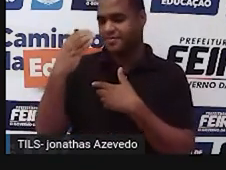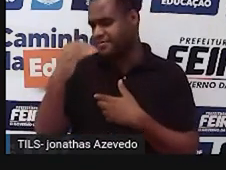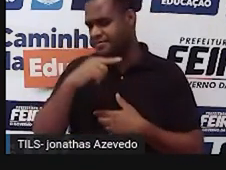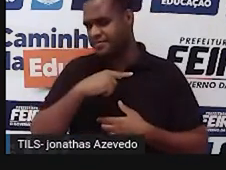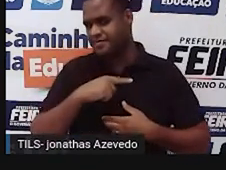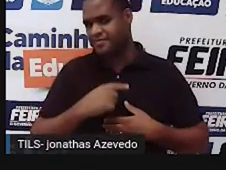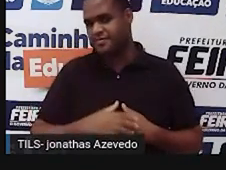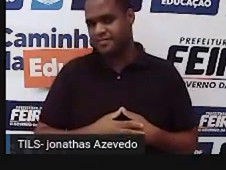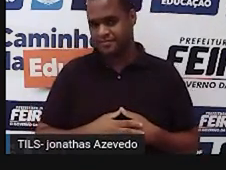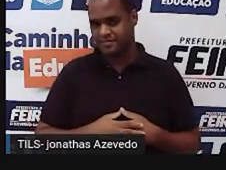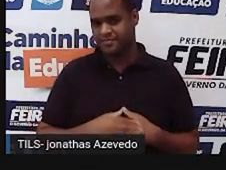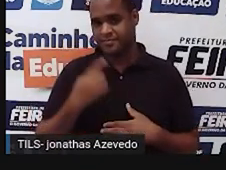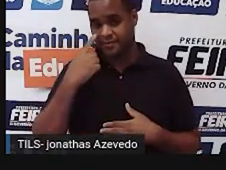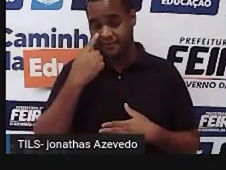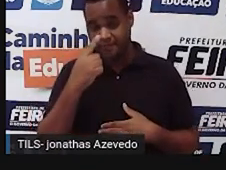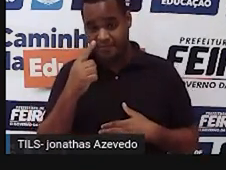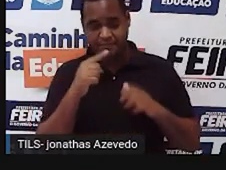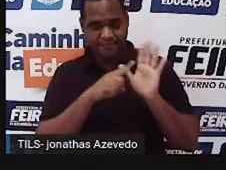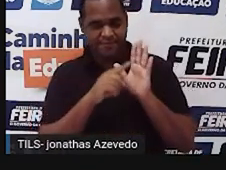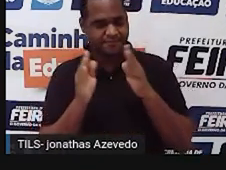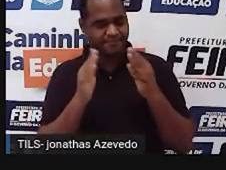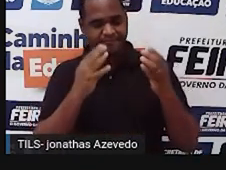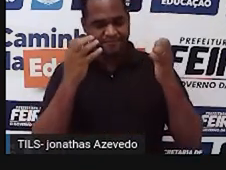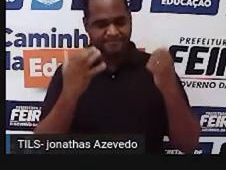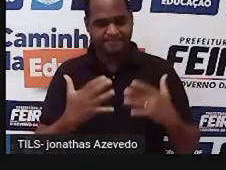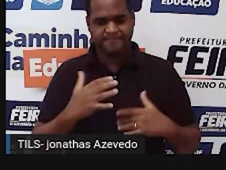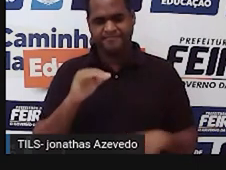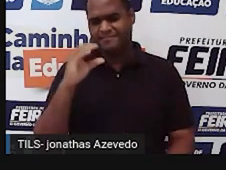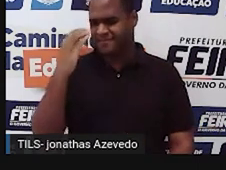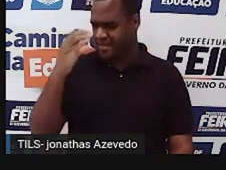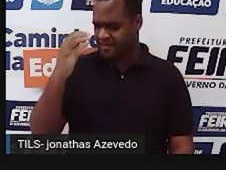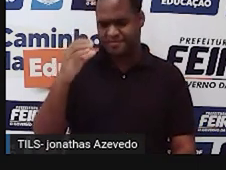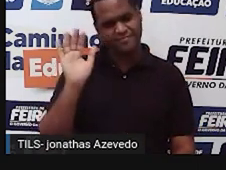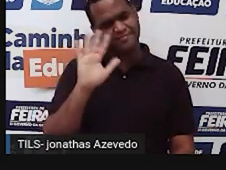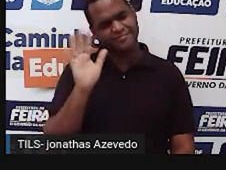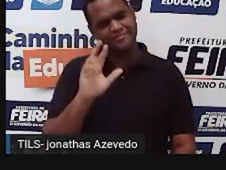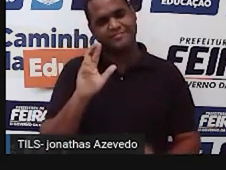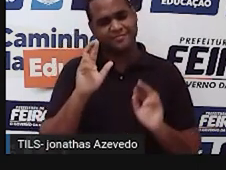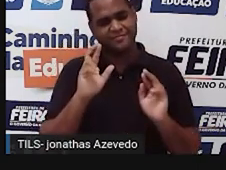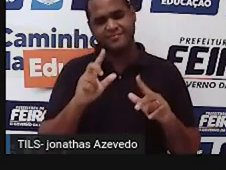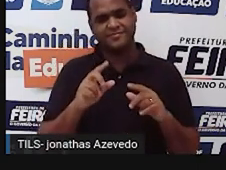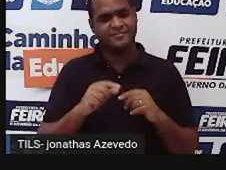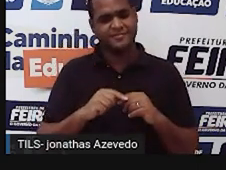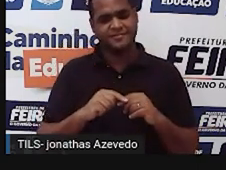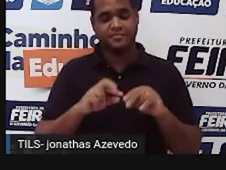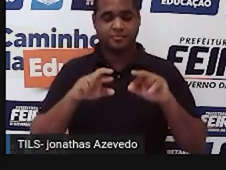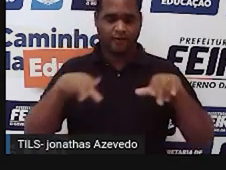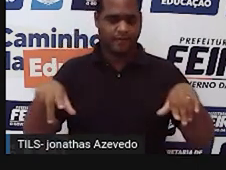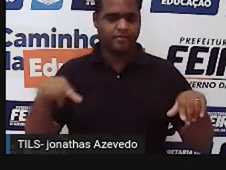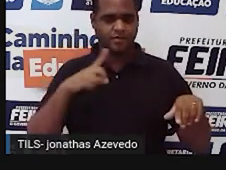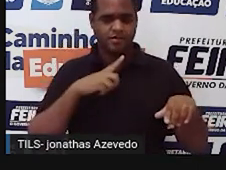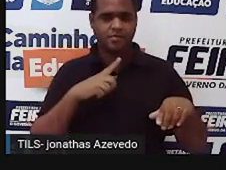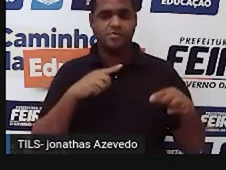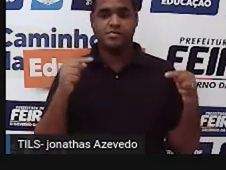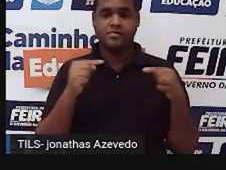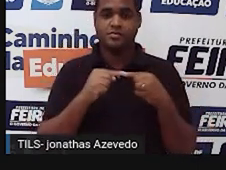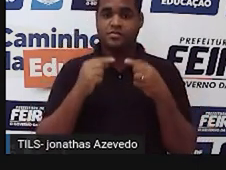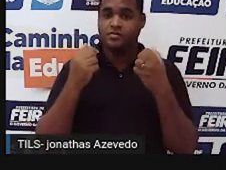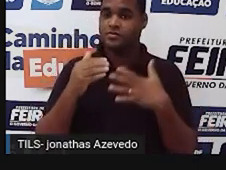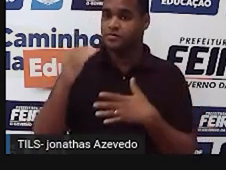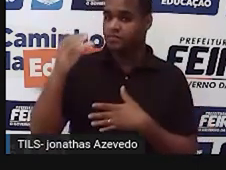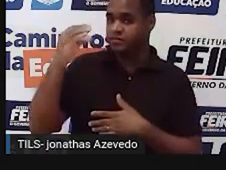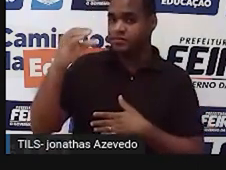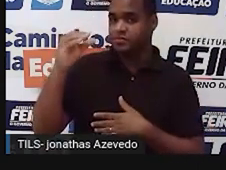Pelo que a gente viu aí no vídeo, não é uma ciência, né? Por várias questões. Primeiro, porque para ser uma